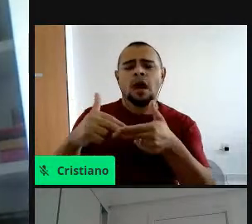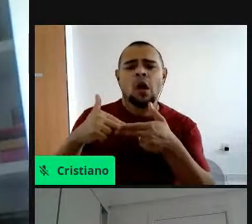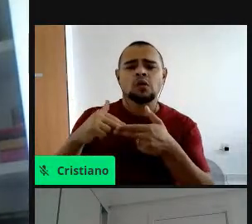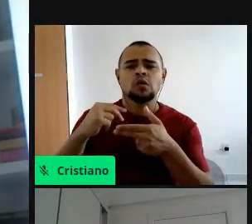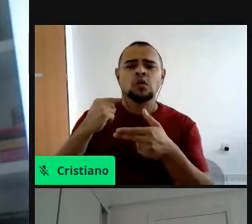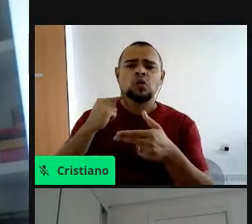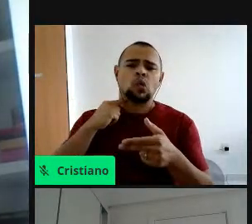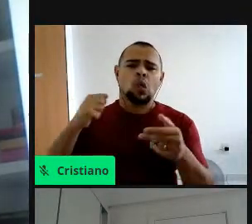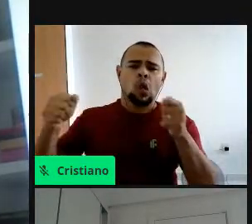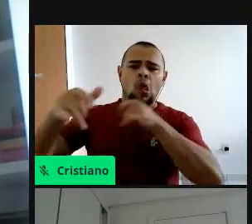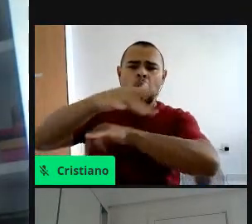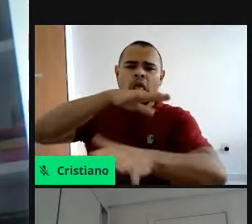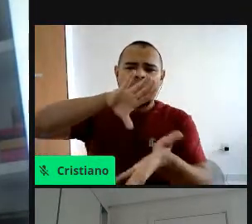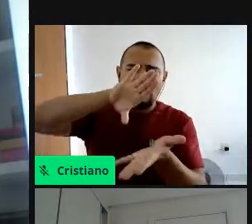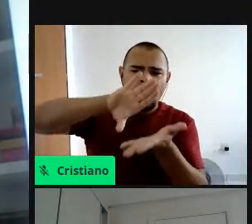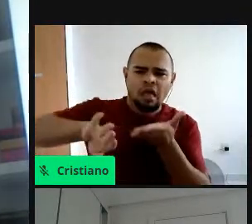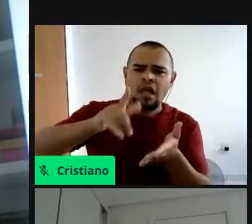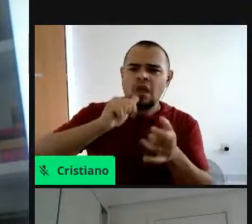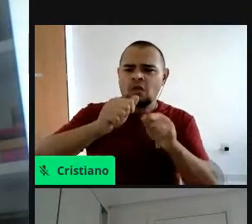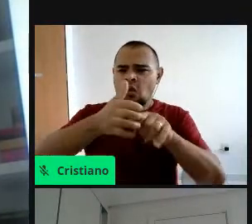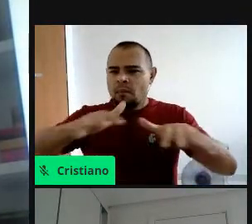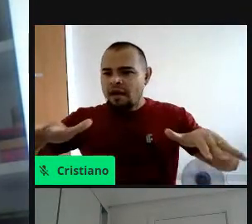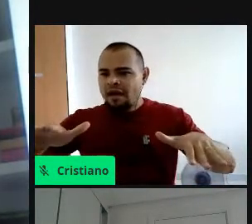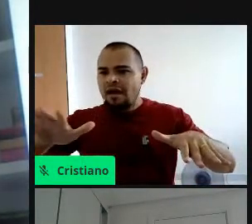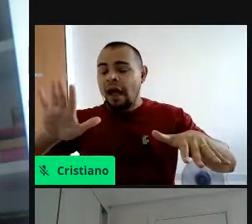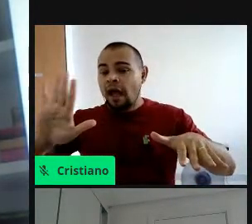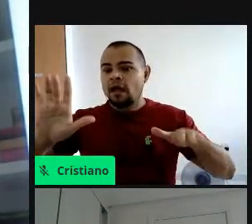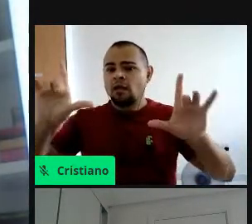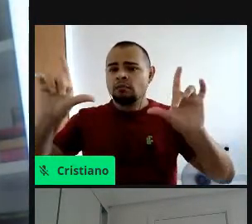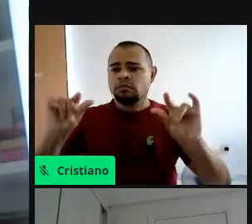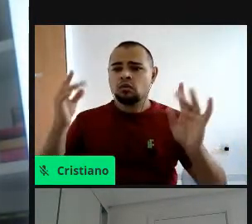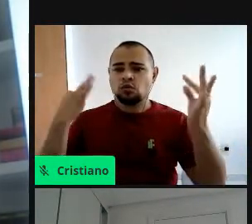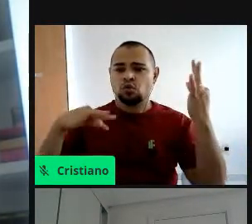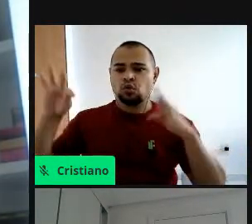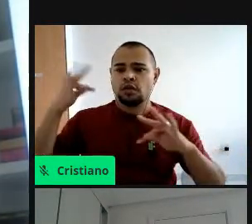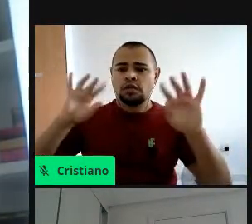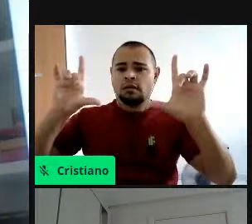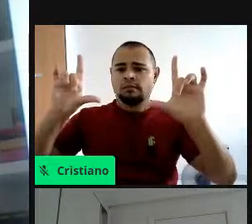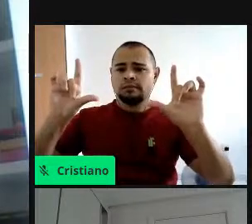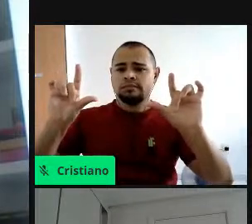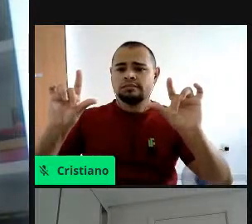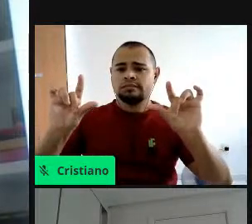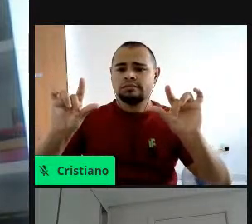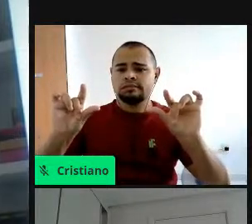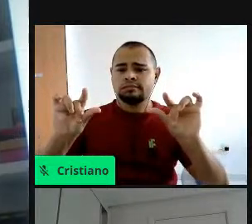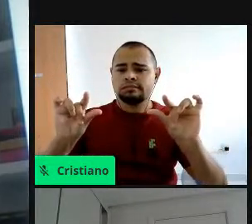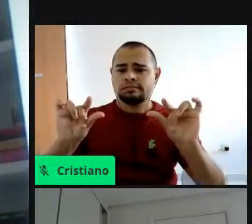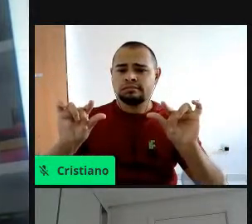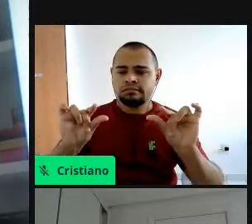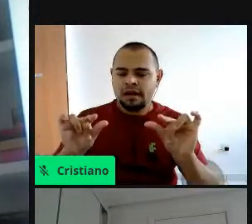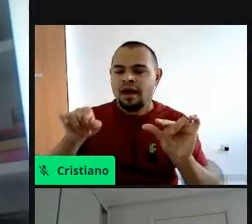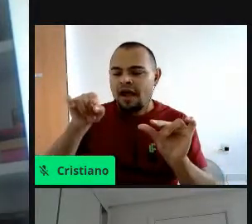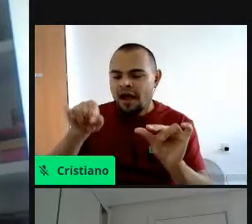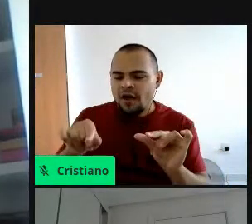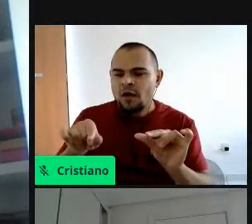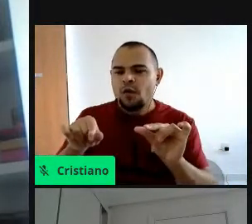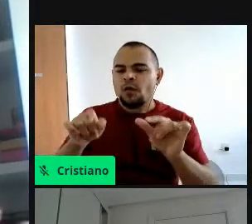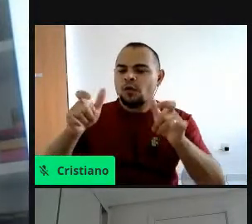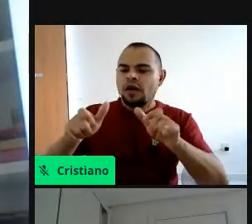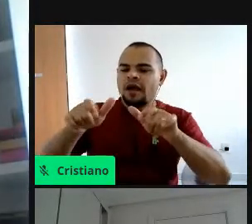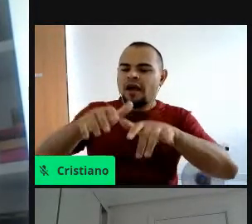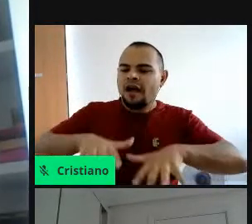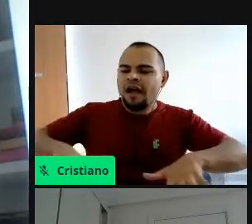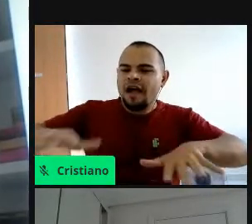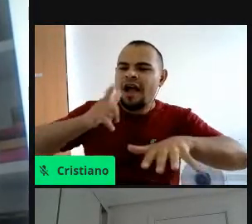diminuição de pessoas, de turista, né, esse ambiente ficou menos poluído, durante